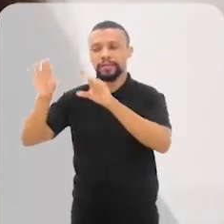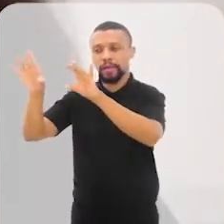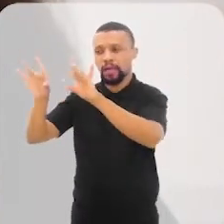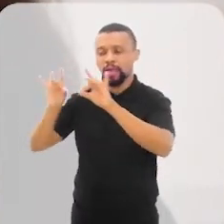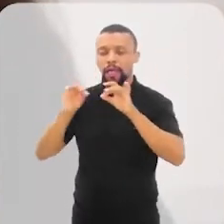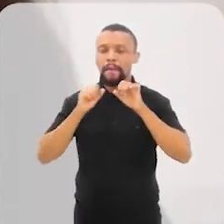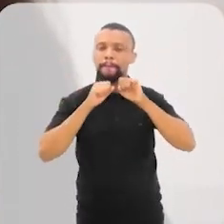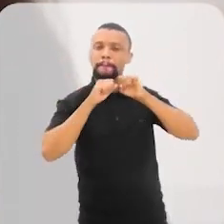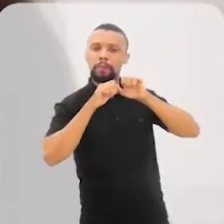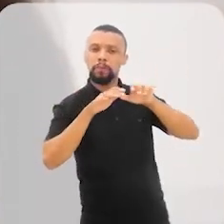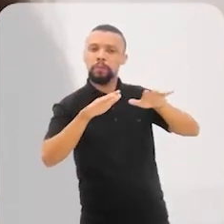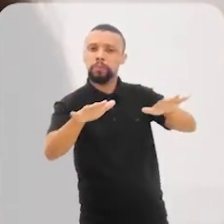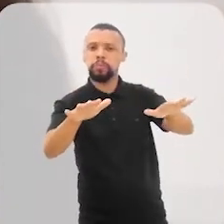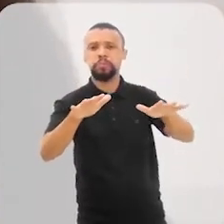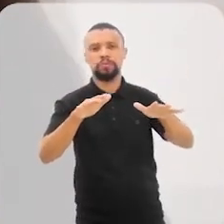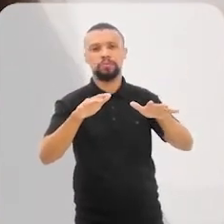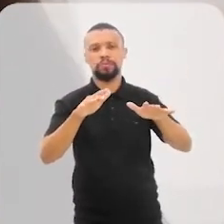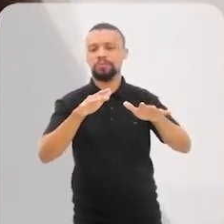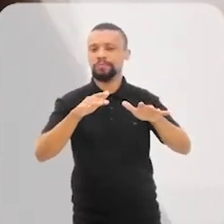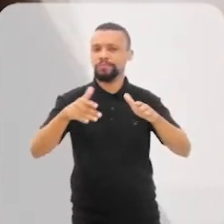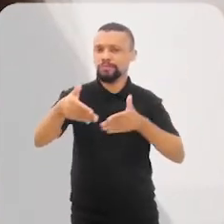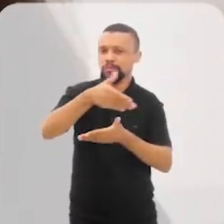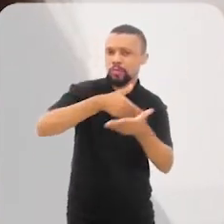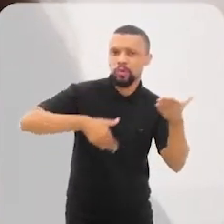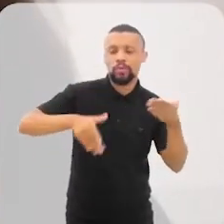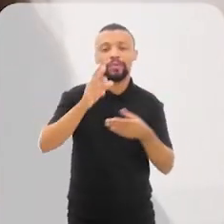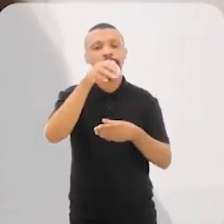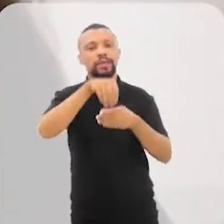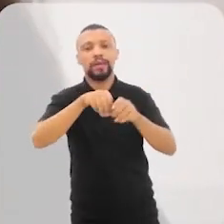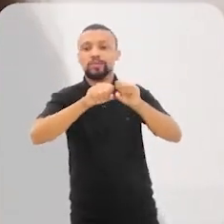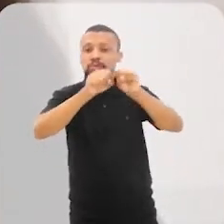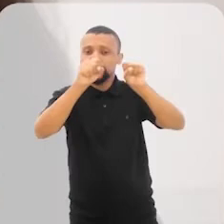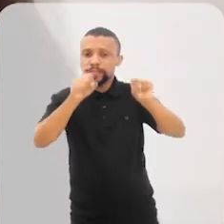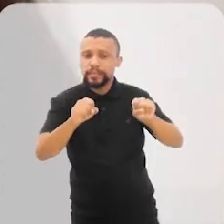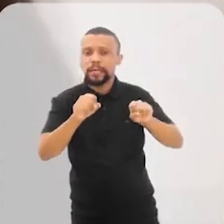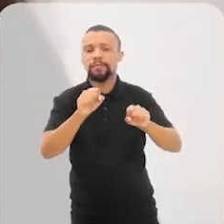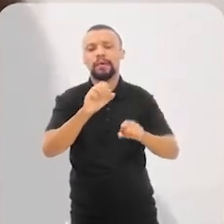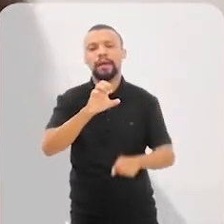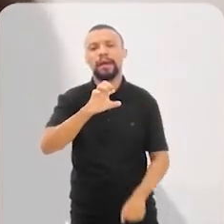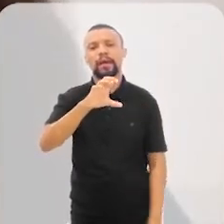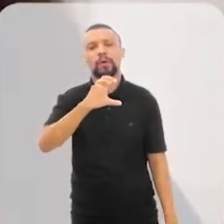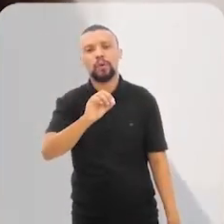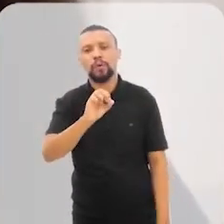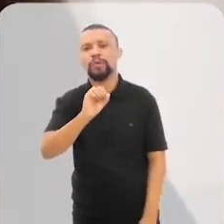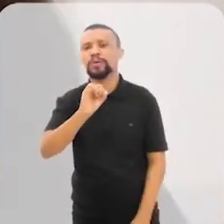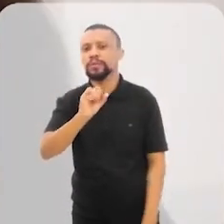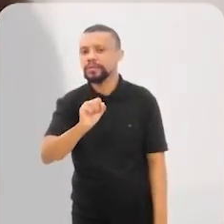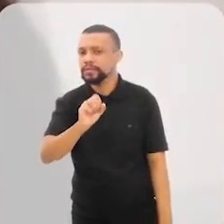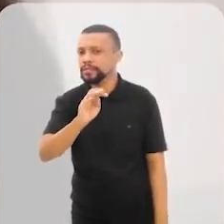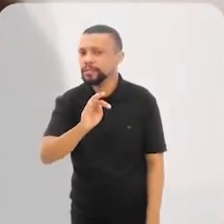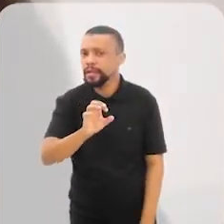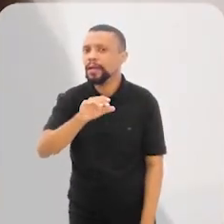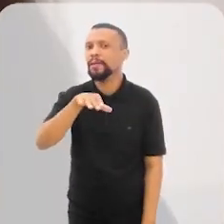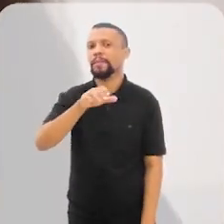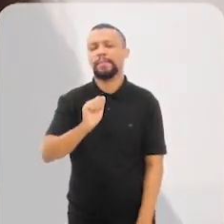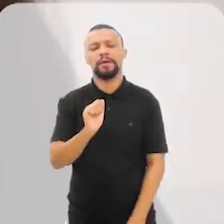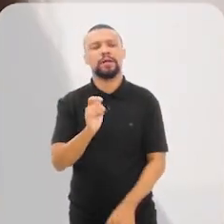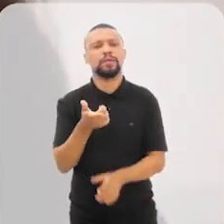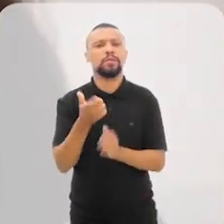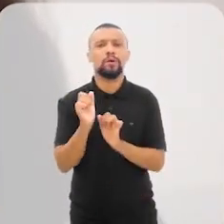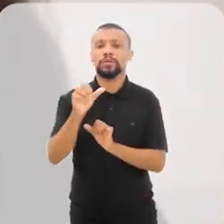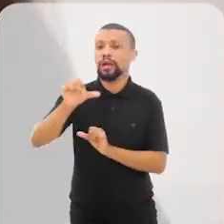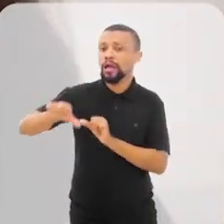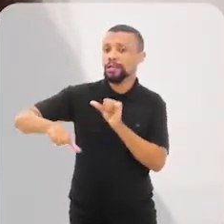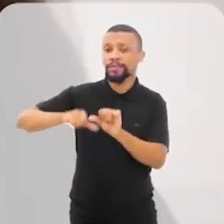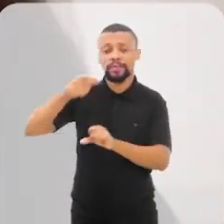replicável do ponto de vista de um ecossistema, pode ser replicado para outro ecossistema, etc. Então, a